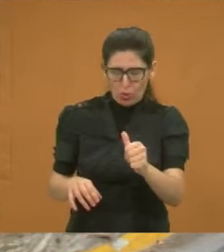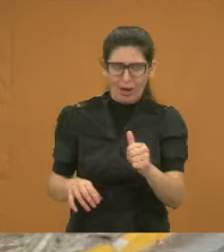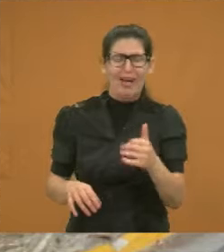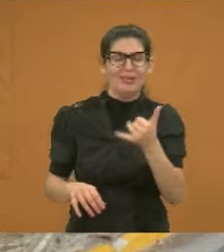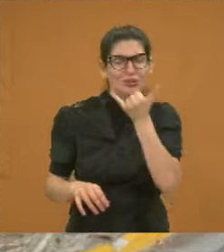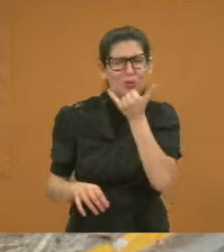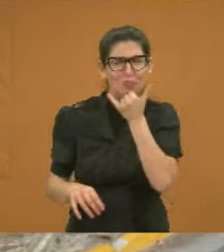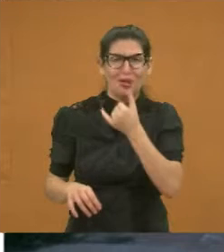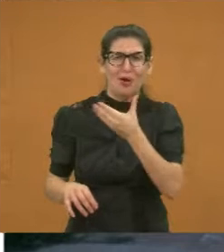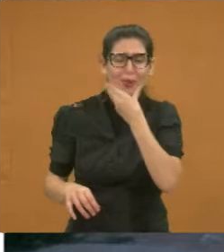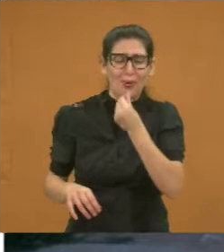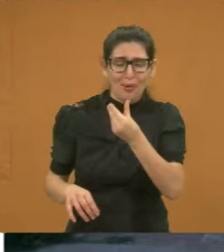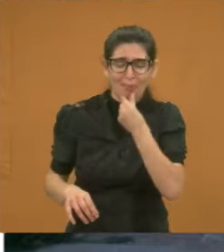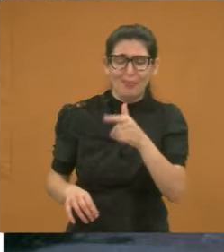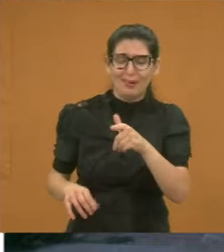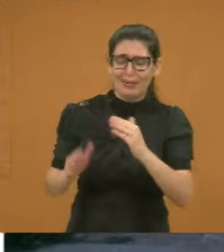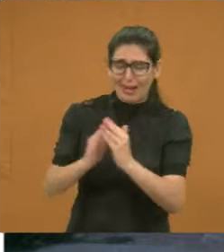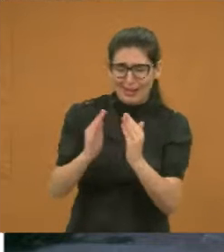A foto 6.